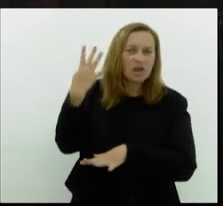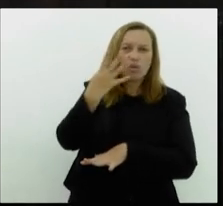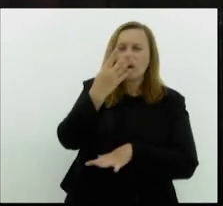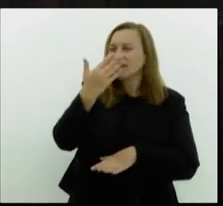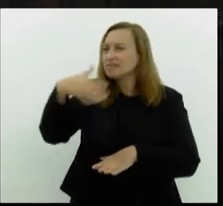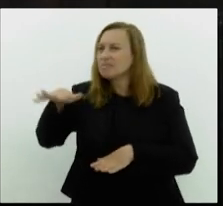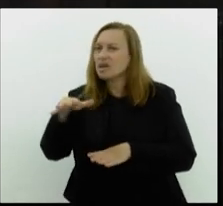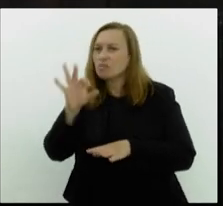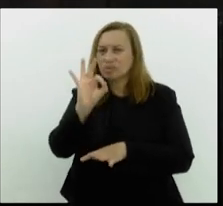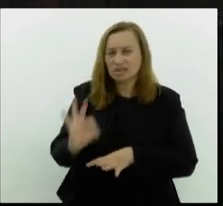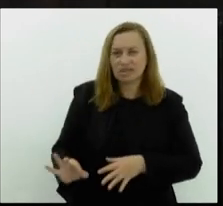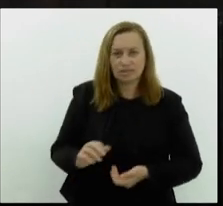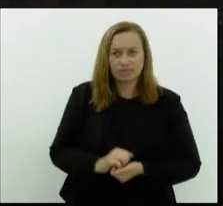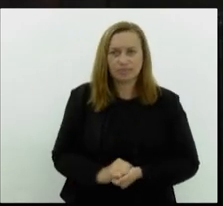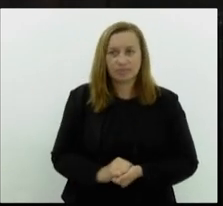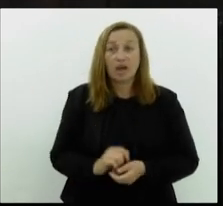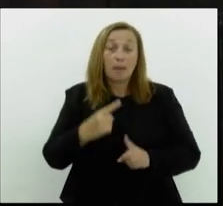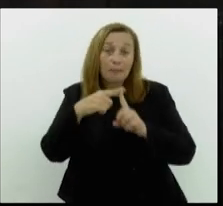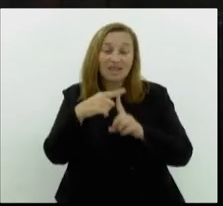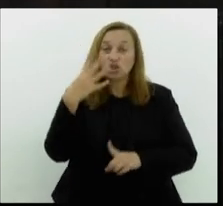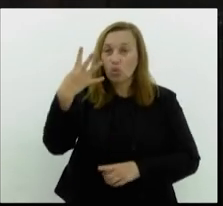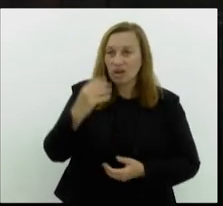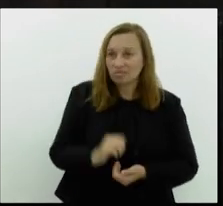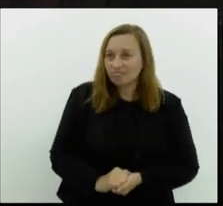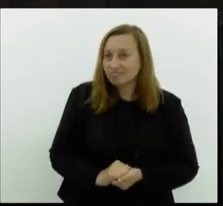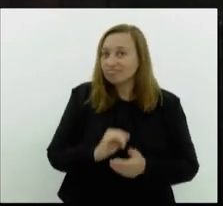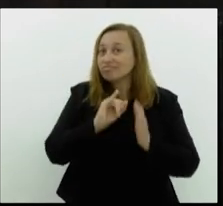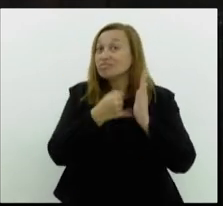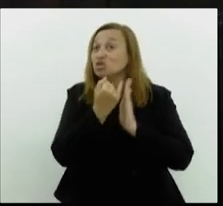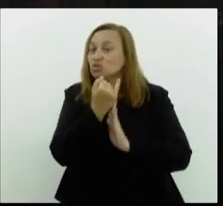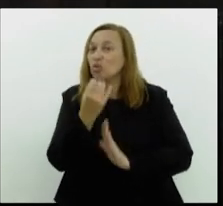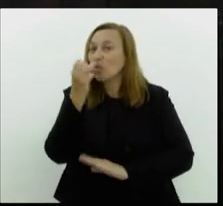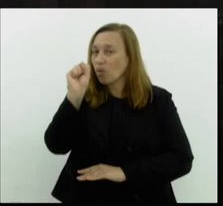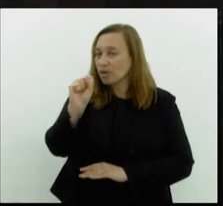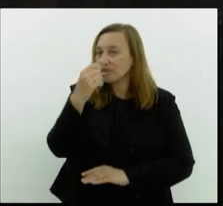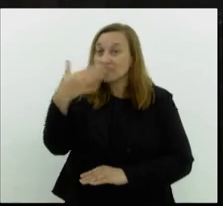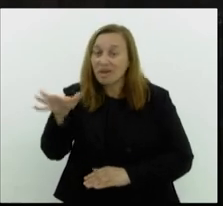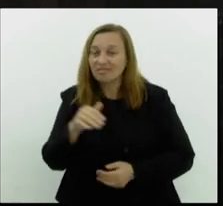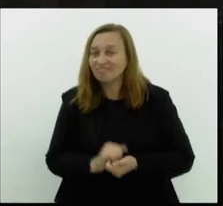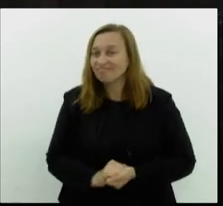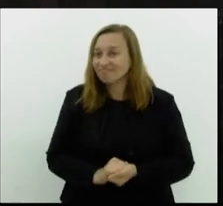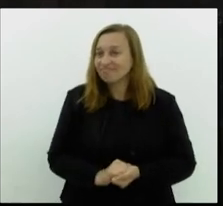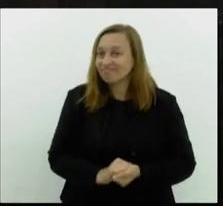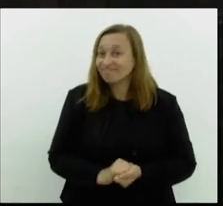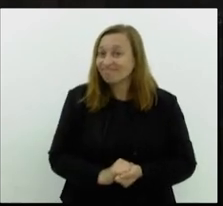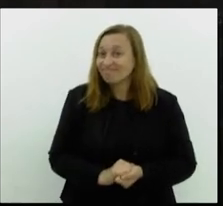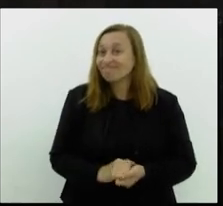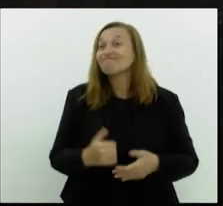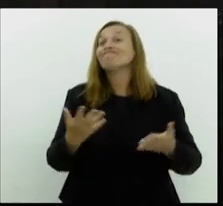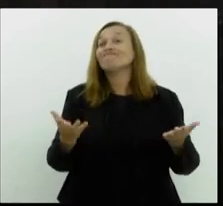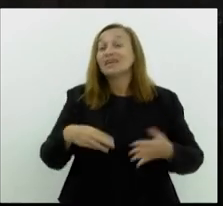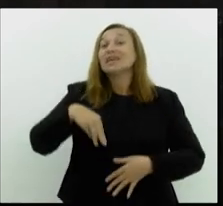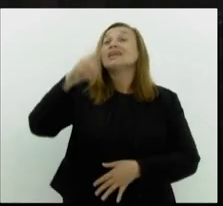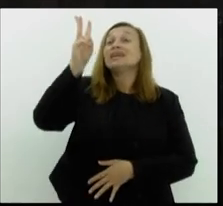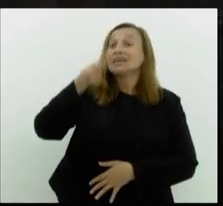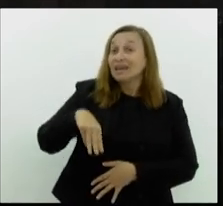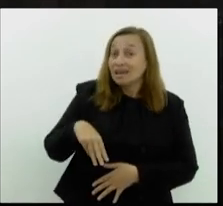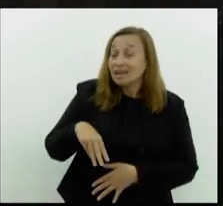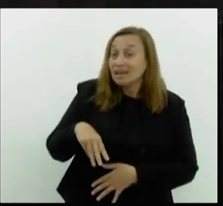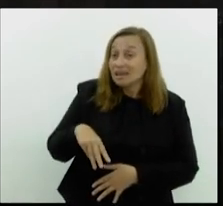,5%, mais 4% de juros, 8,5%. Quem ganha uma